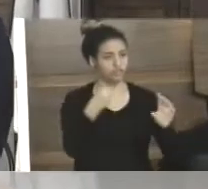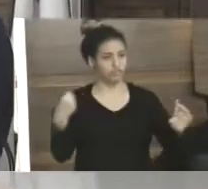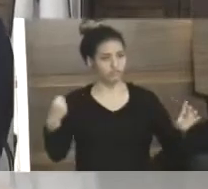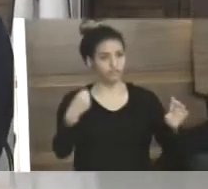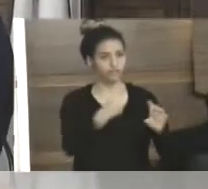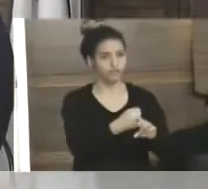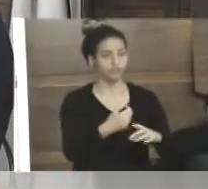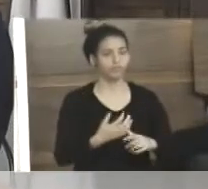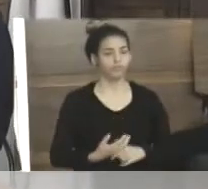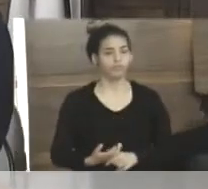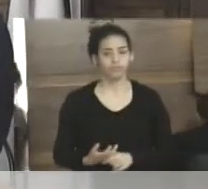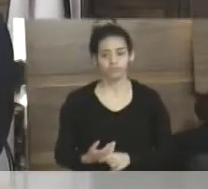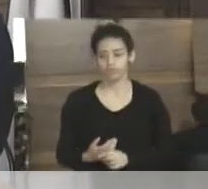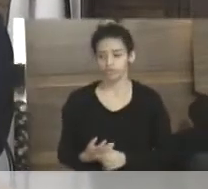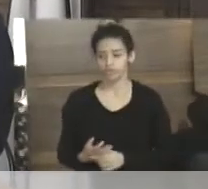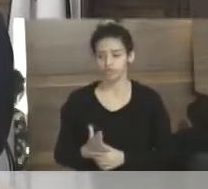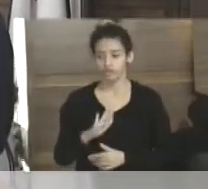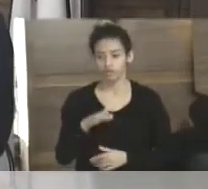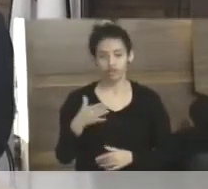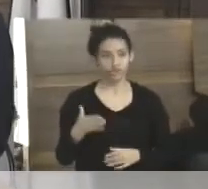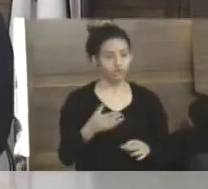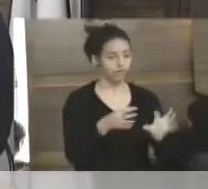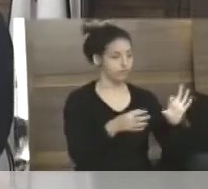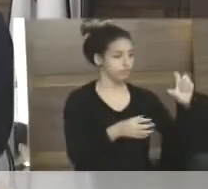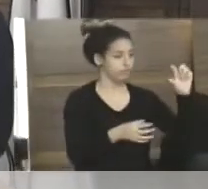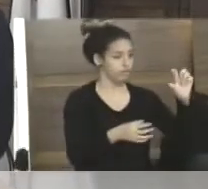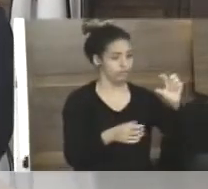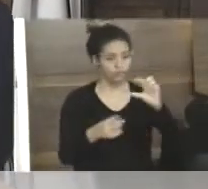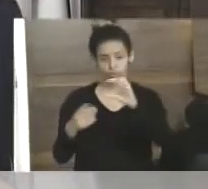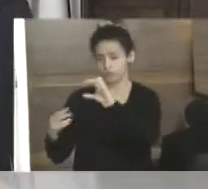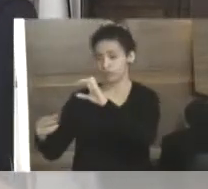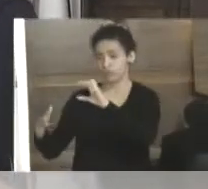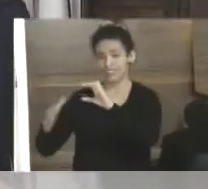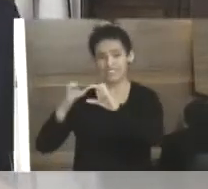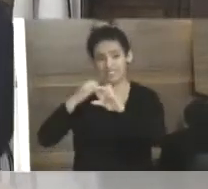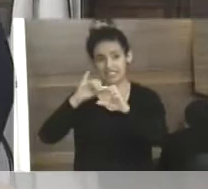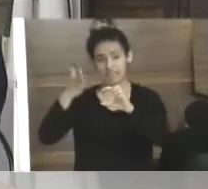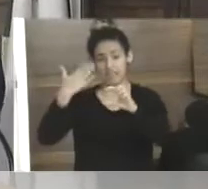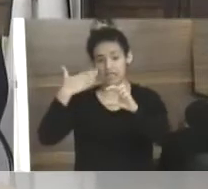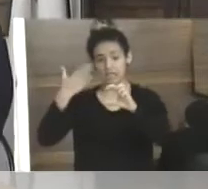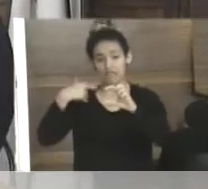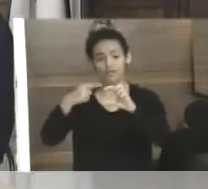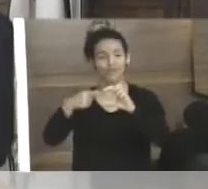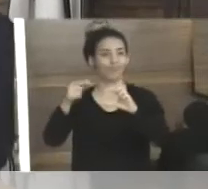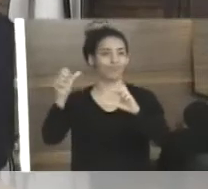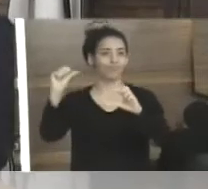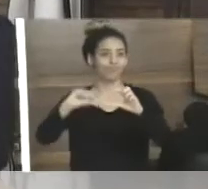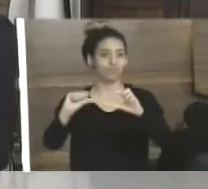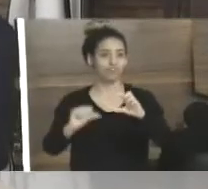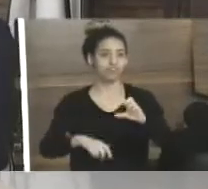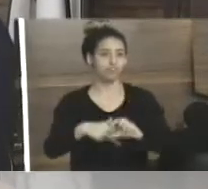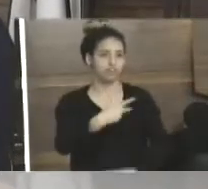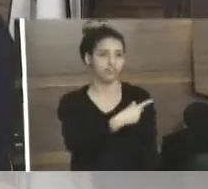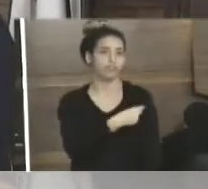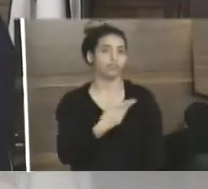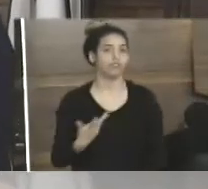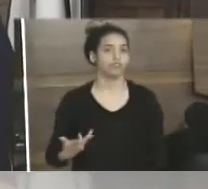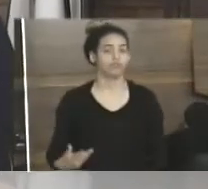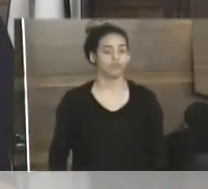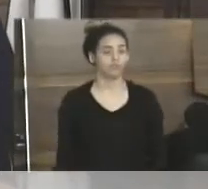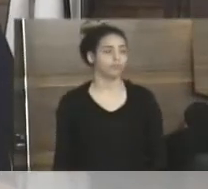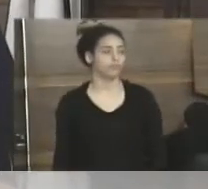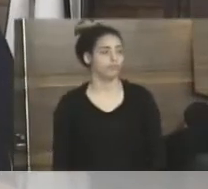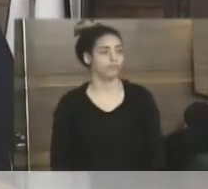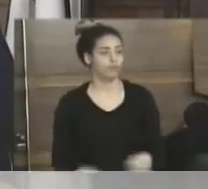aquele... Na hora que sai da geladeira o impacto, o choque térmico que tem já pode estragar uma vacina. Então,